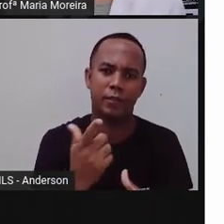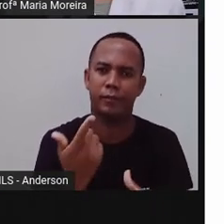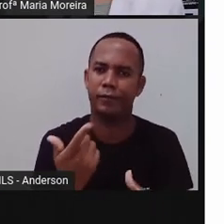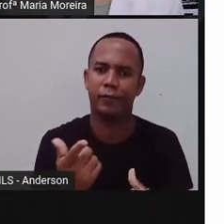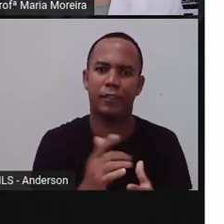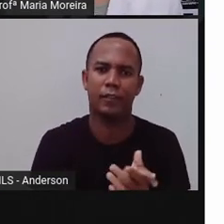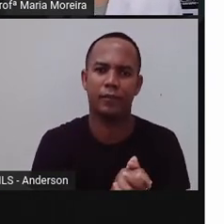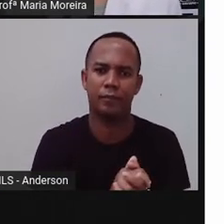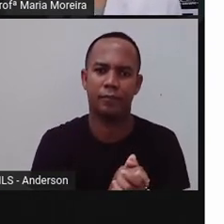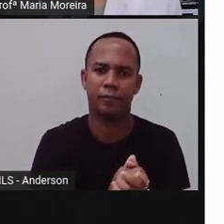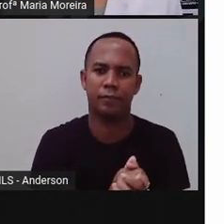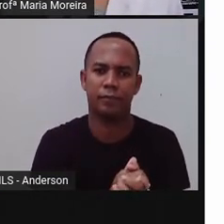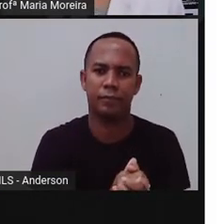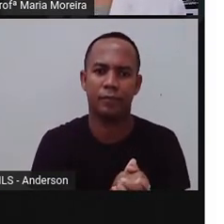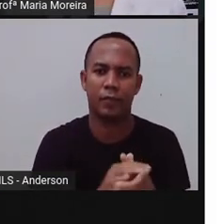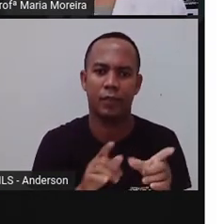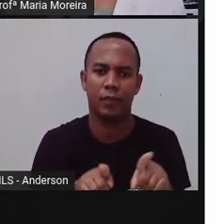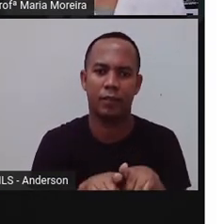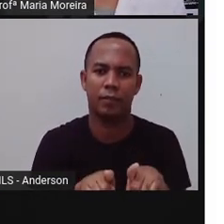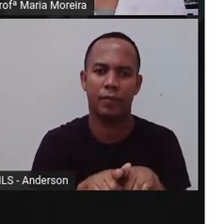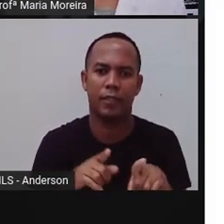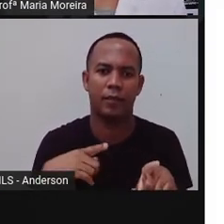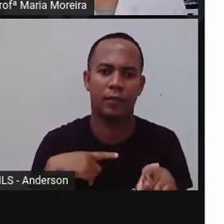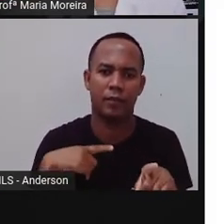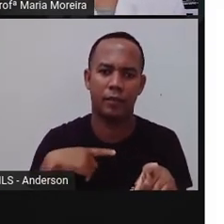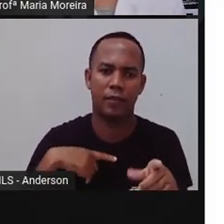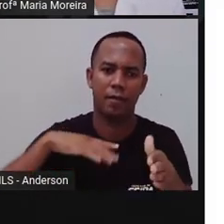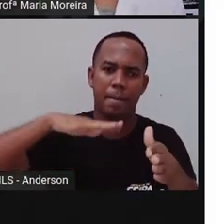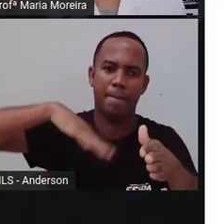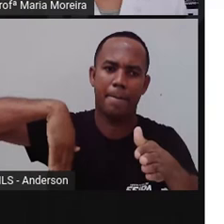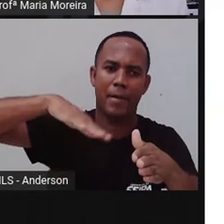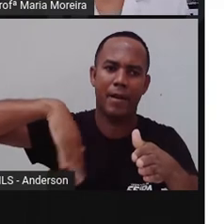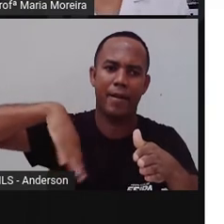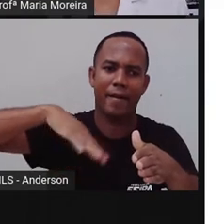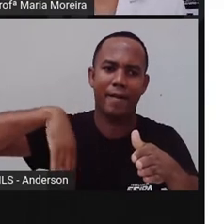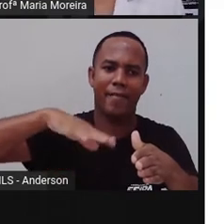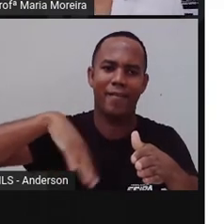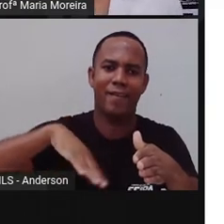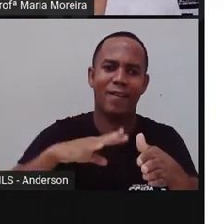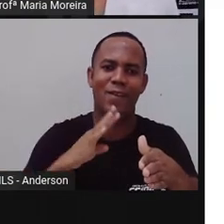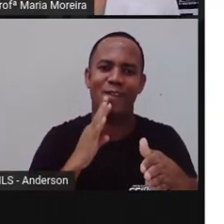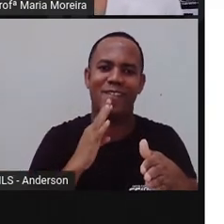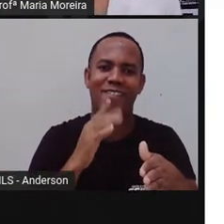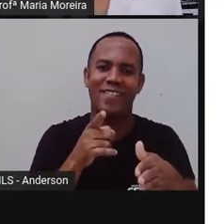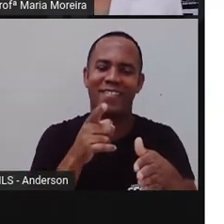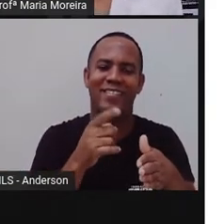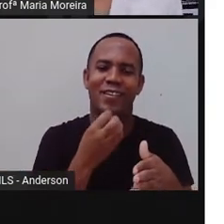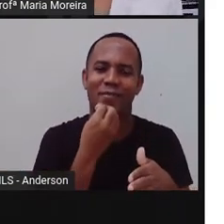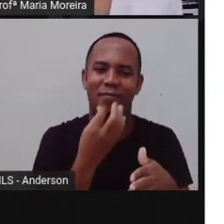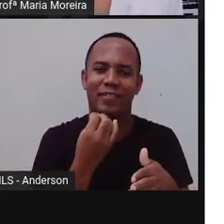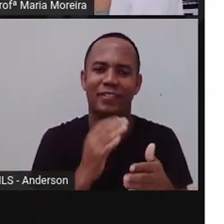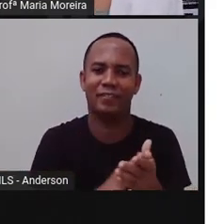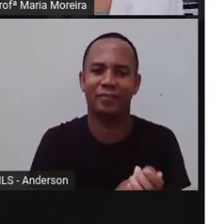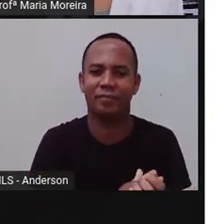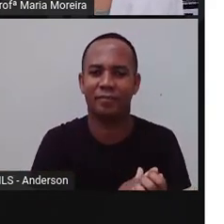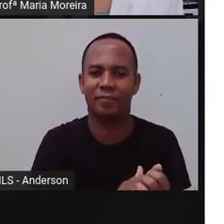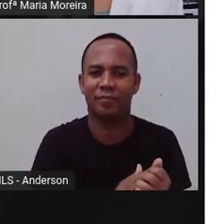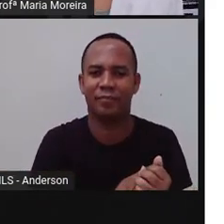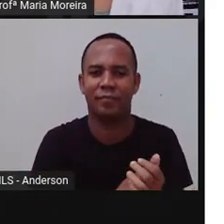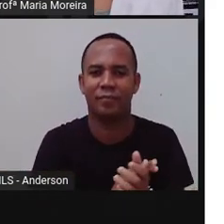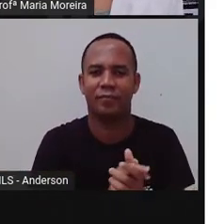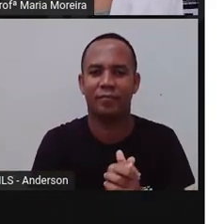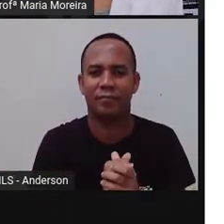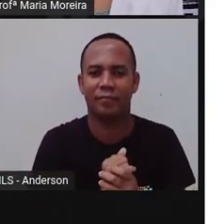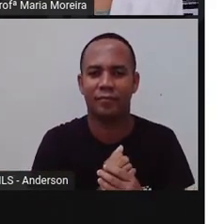isso? E também o quê? Temos as praias, que Anderson, de cara, reconheceu a foto aí de Cabo Subite. Cabo